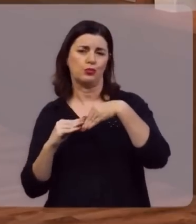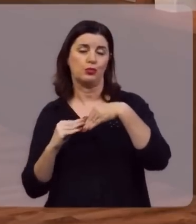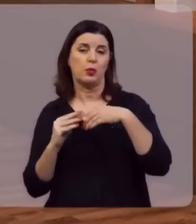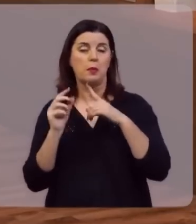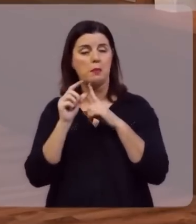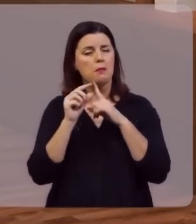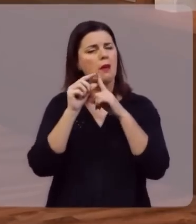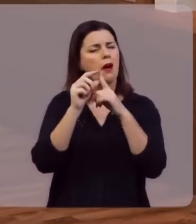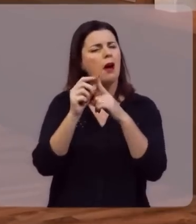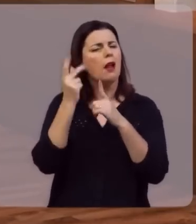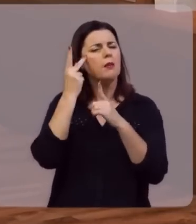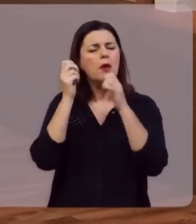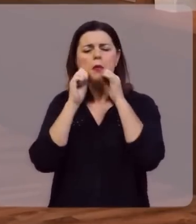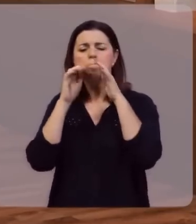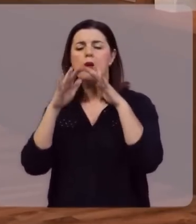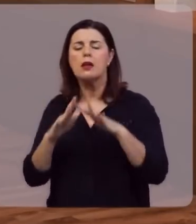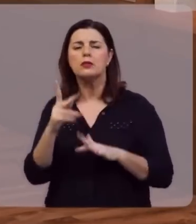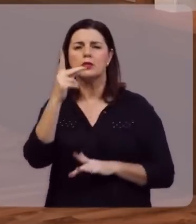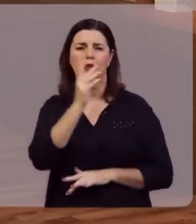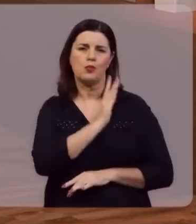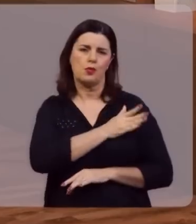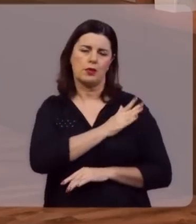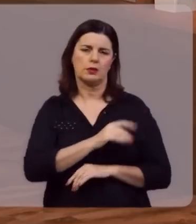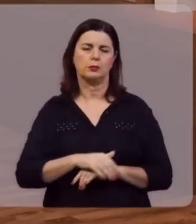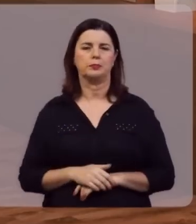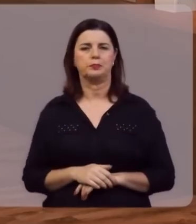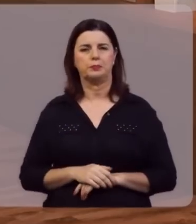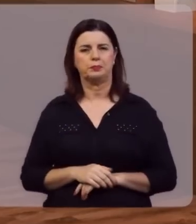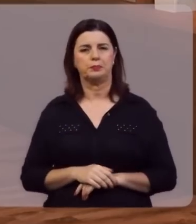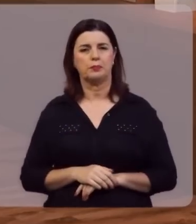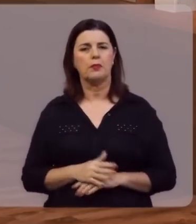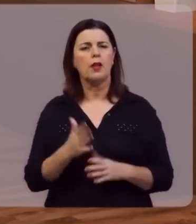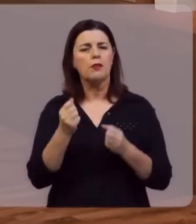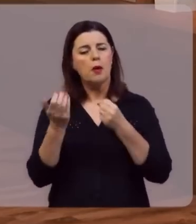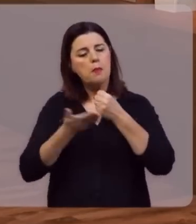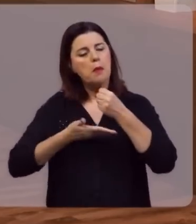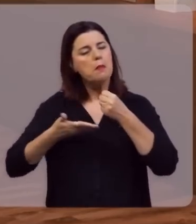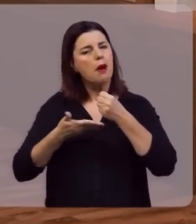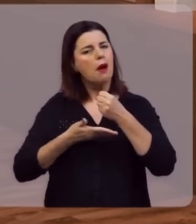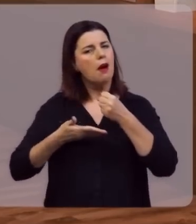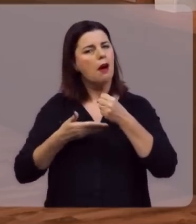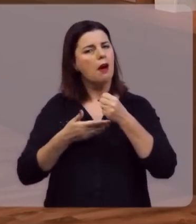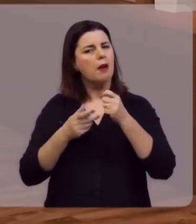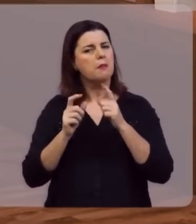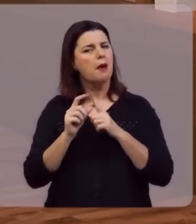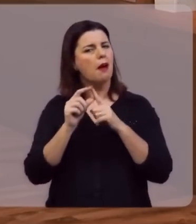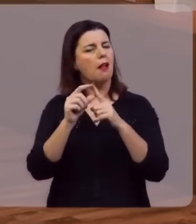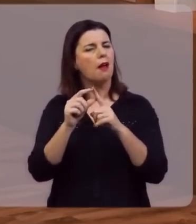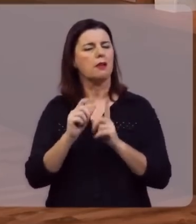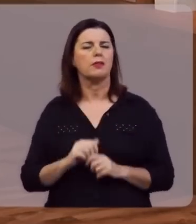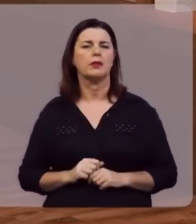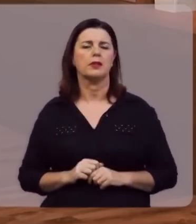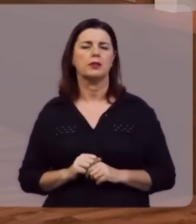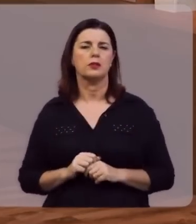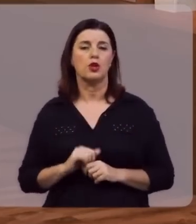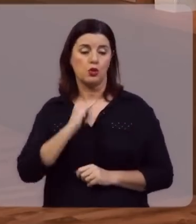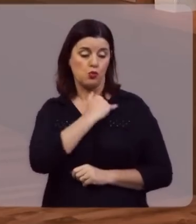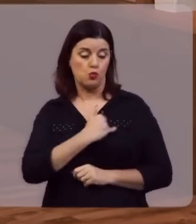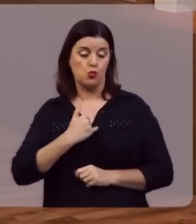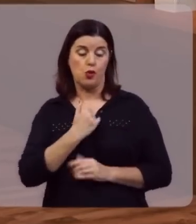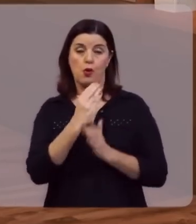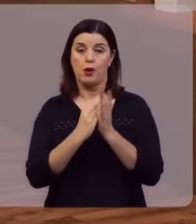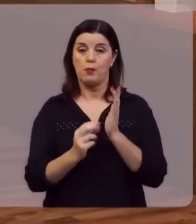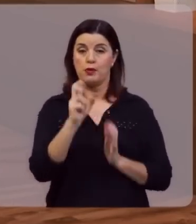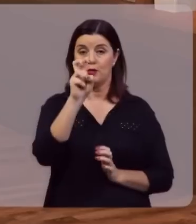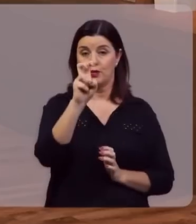uma palavra para abençoar o seu coração. Vamos basear esta palavra em João